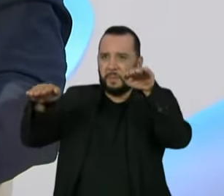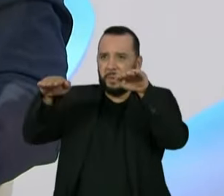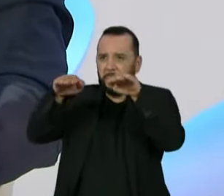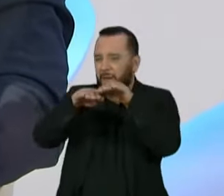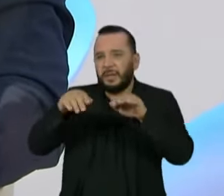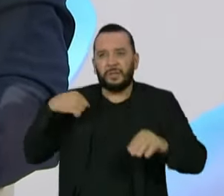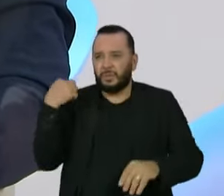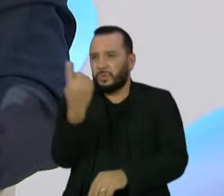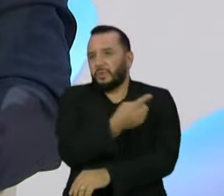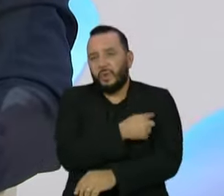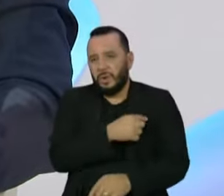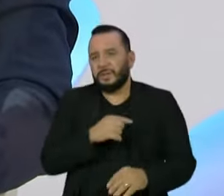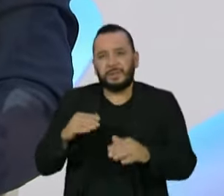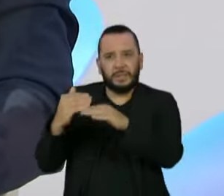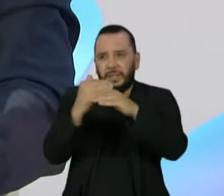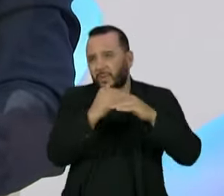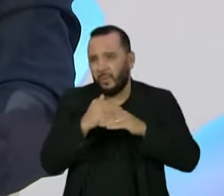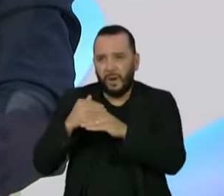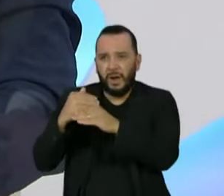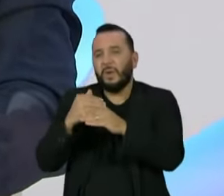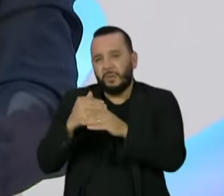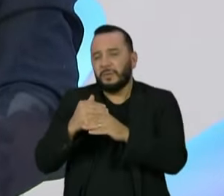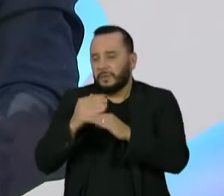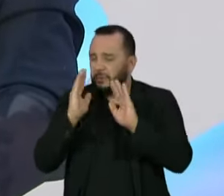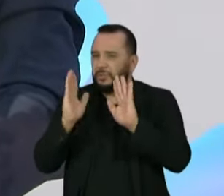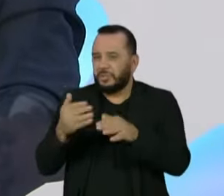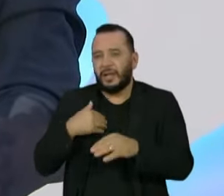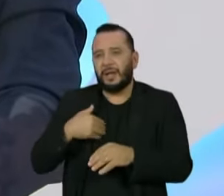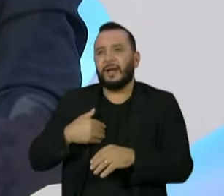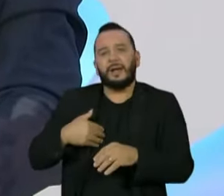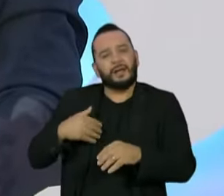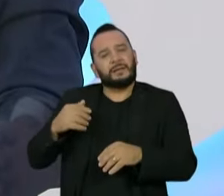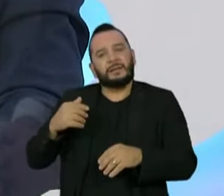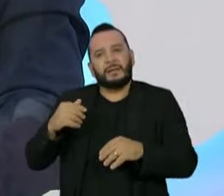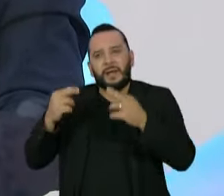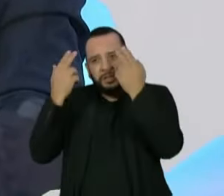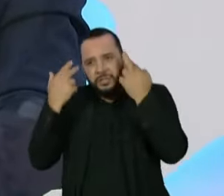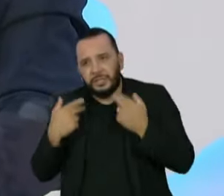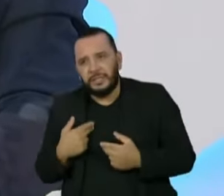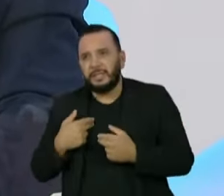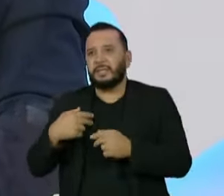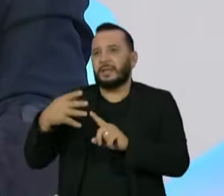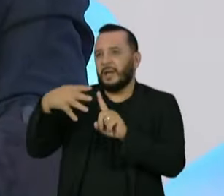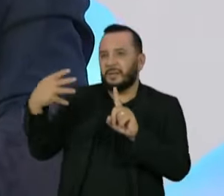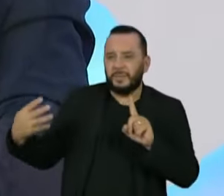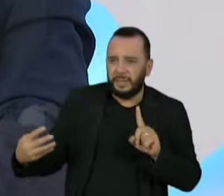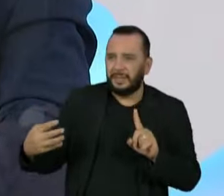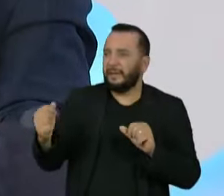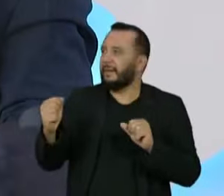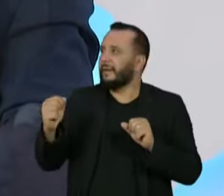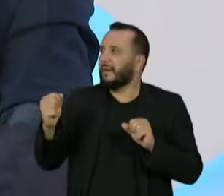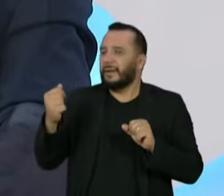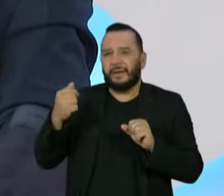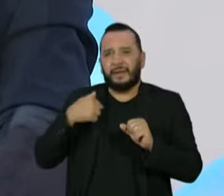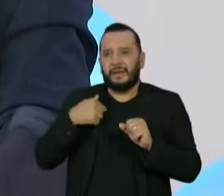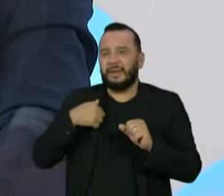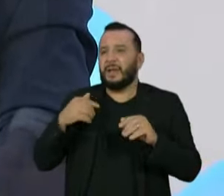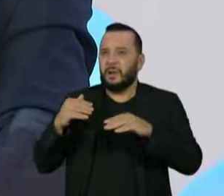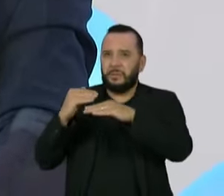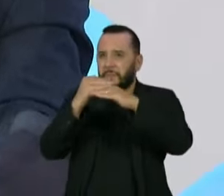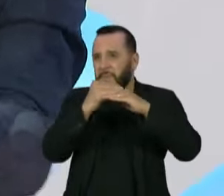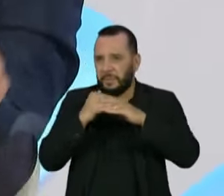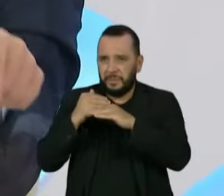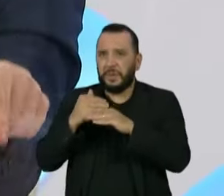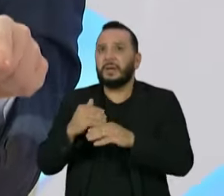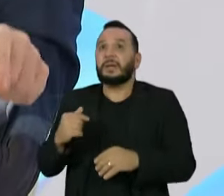todos somos iguais perante a lei independente da raça, cor, etnia, religião, origem ou pessoa LGBT. O meu lugar na polícia é tentar